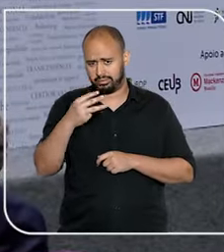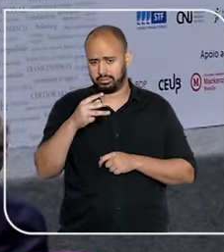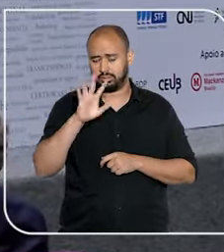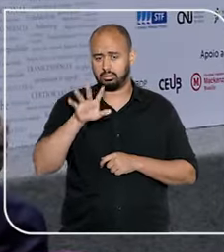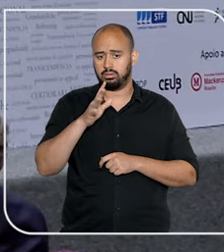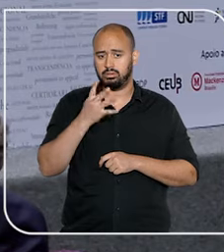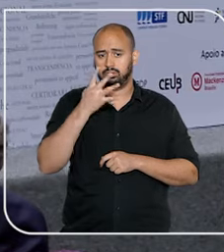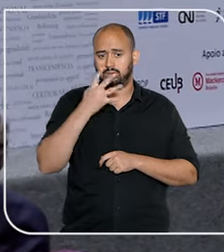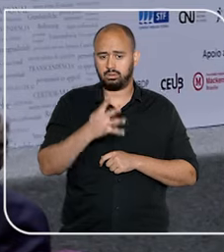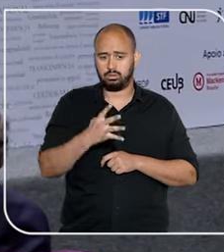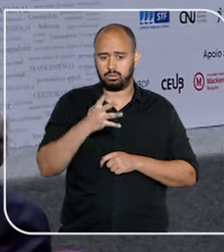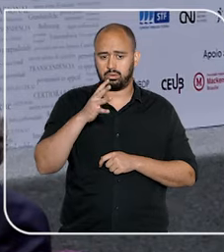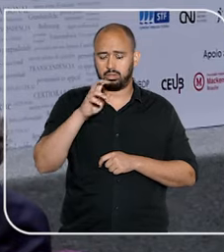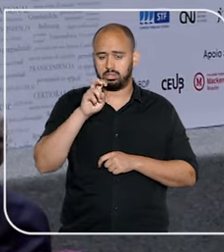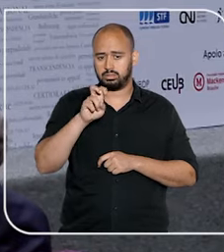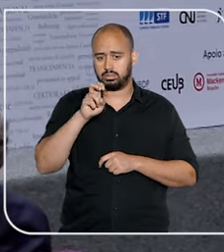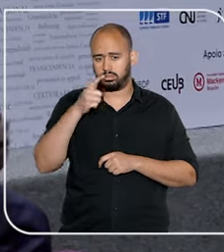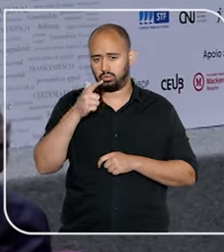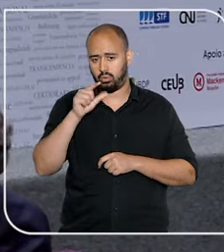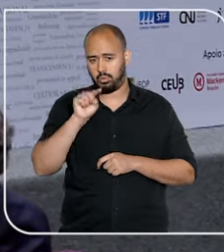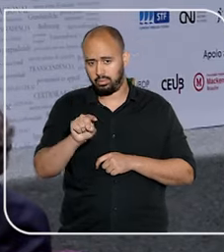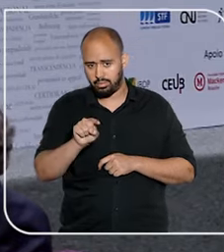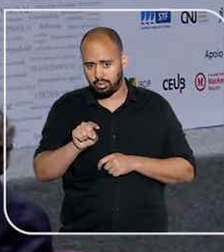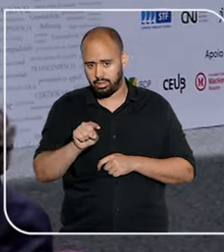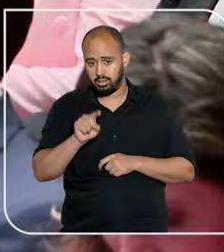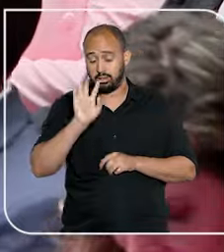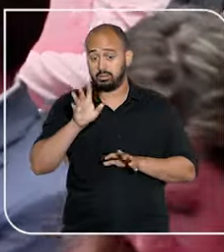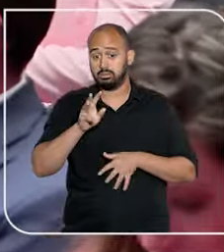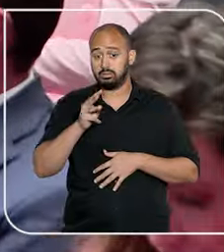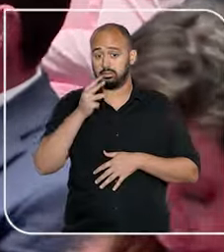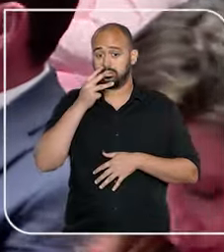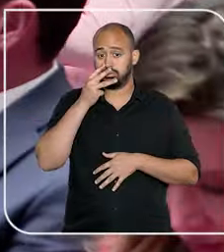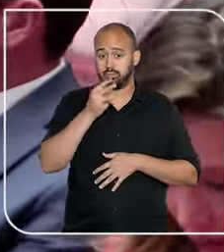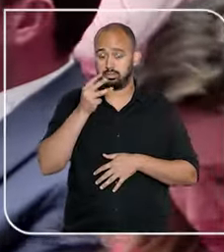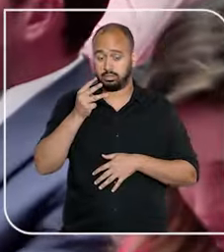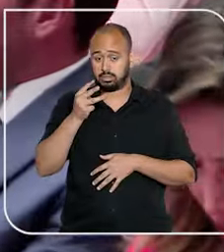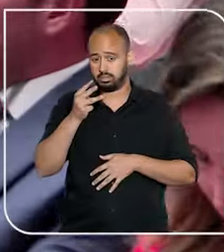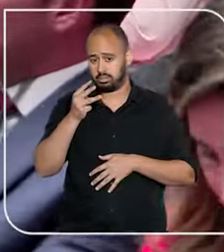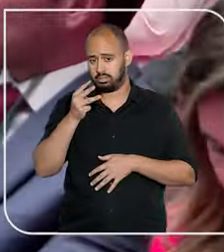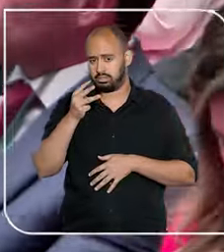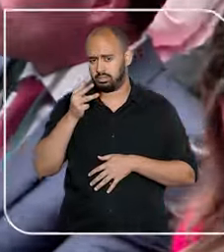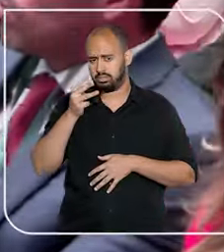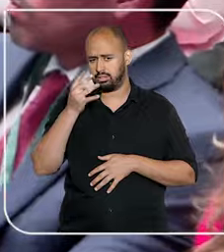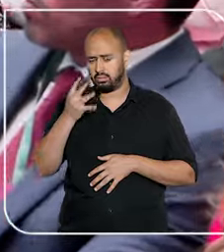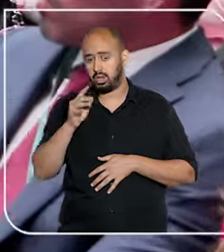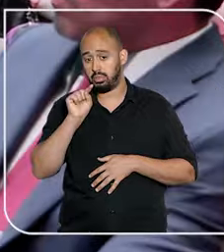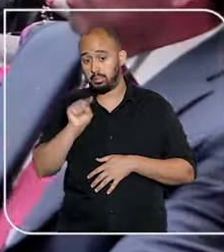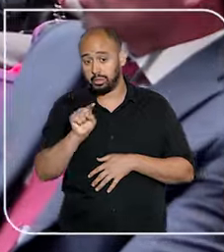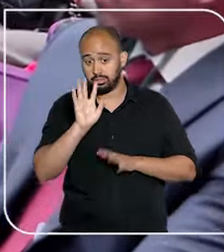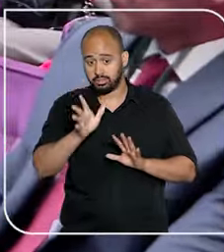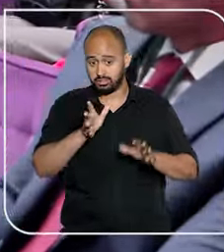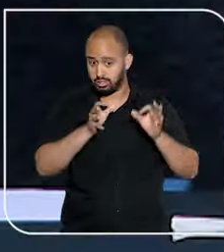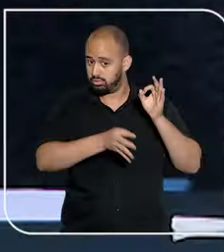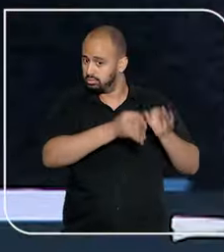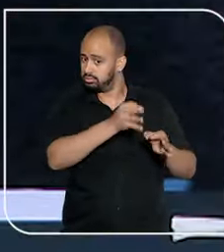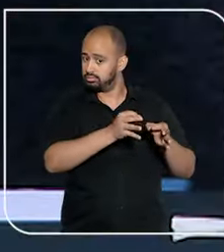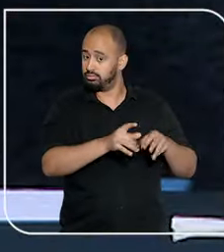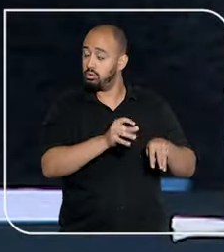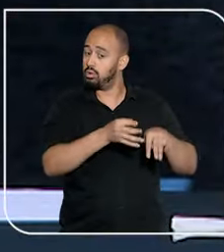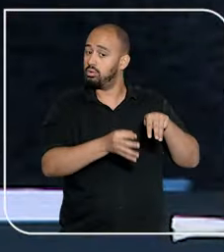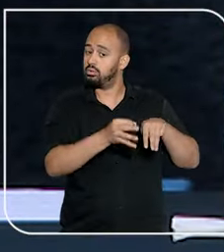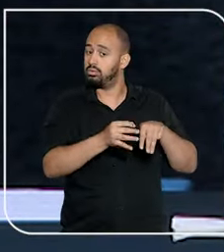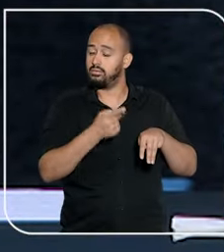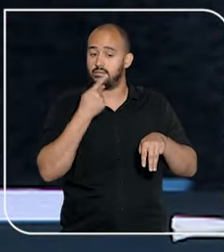2023, 452 mil processos, dos quais 434 mil foram julgados. Para o